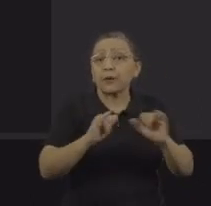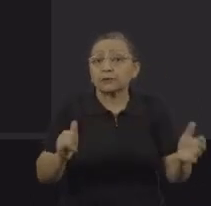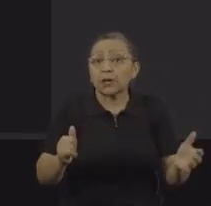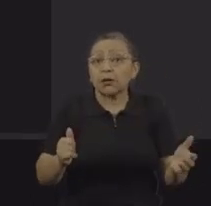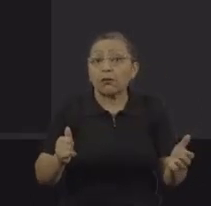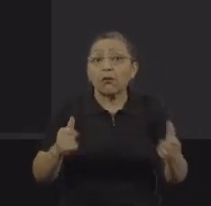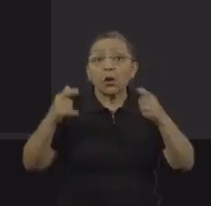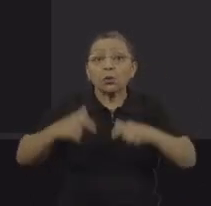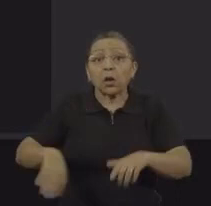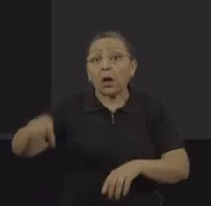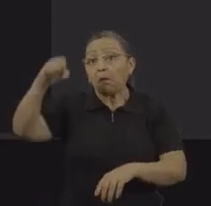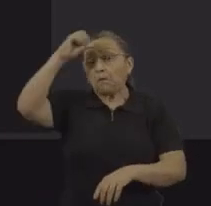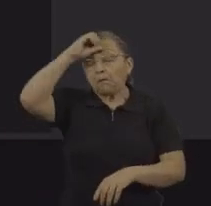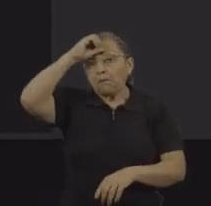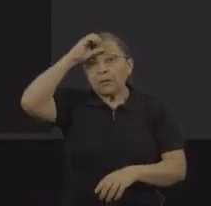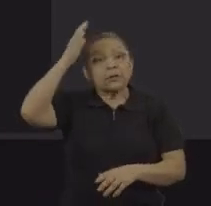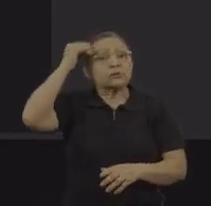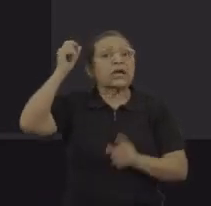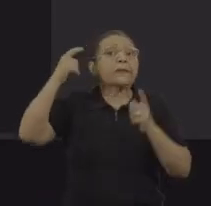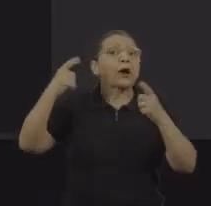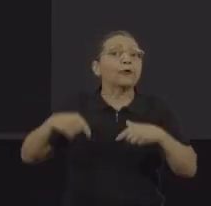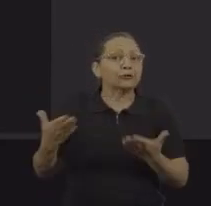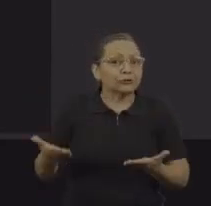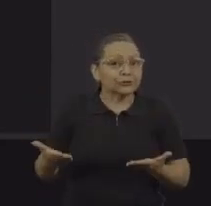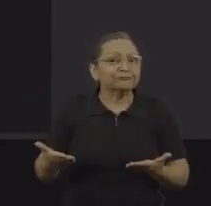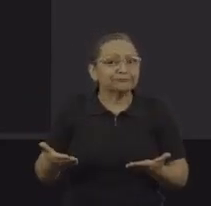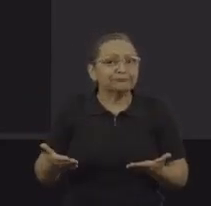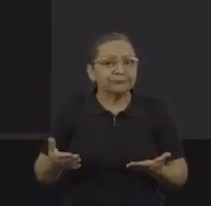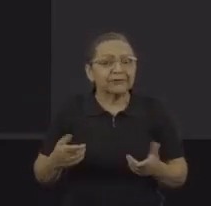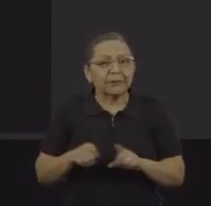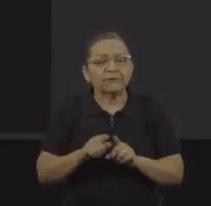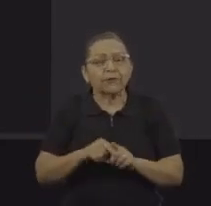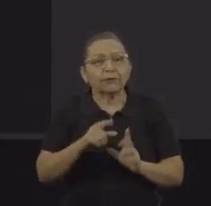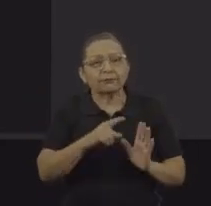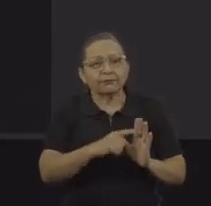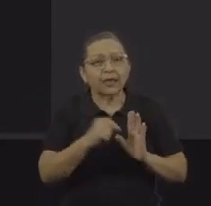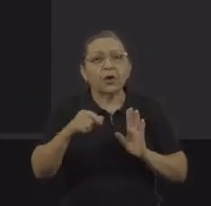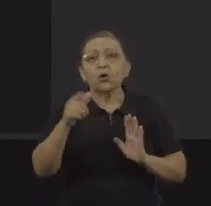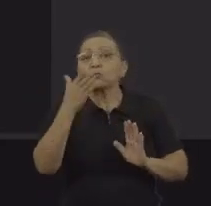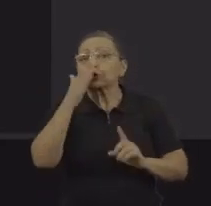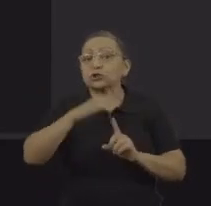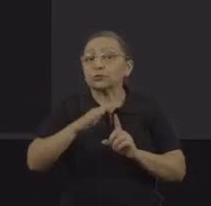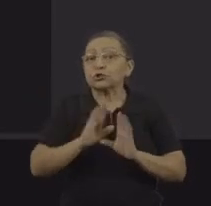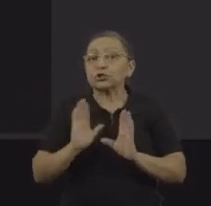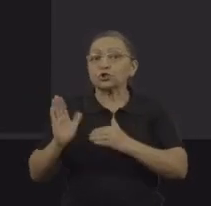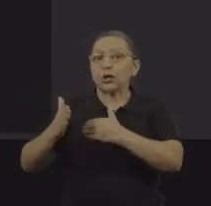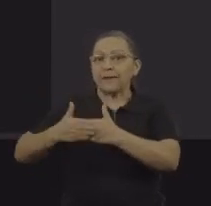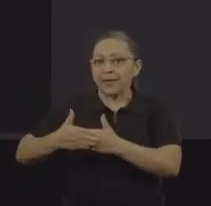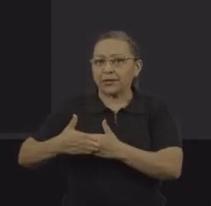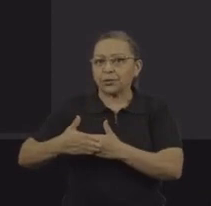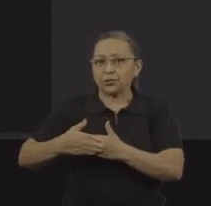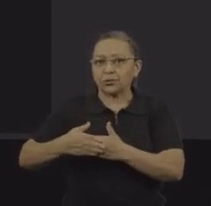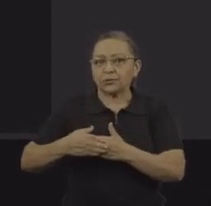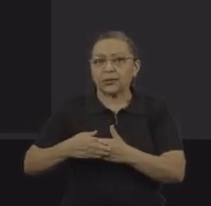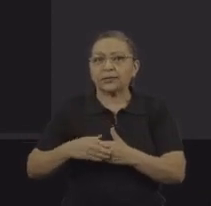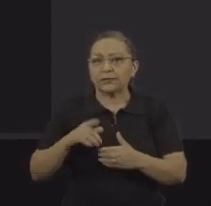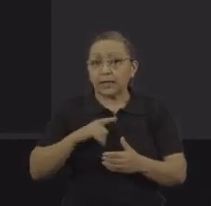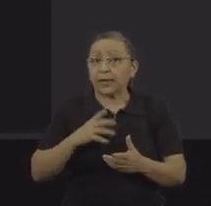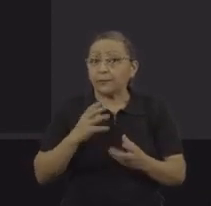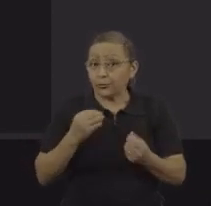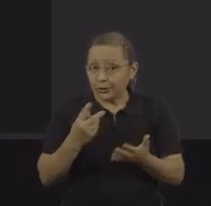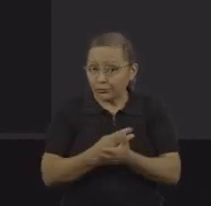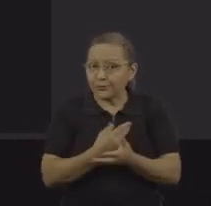então é muito difícil ele sair do local. E aqui eu gostaria de destacar um outro tipo de isolamento, que é o cultural, no caso dos imigrantes. Isso é muito comum,